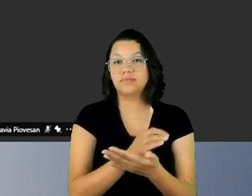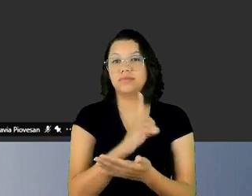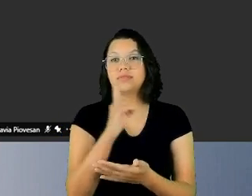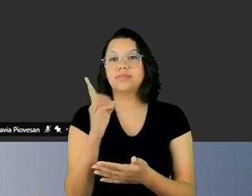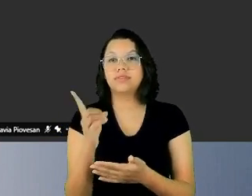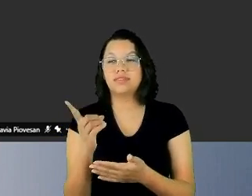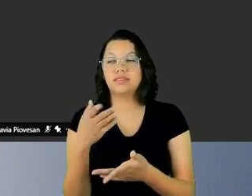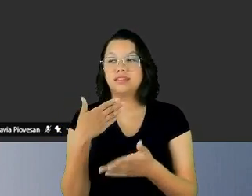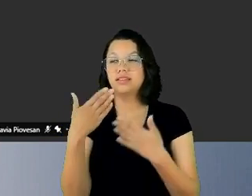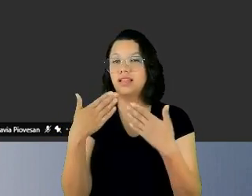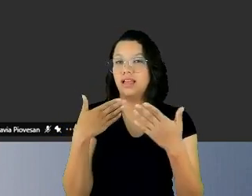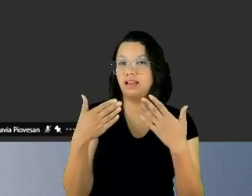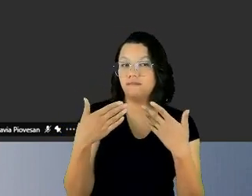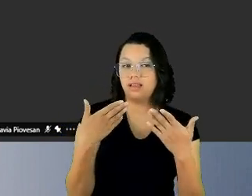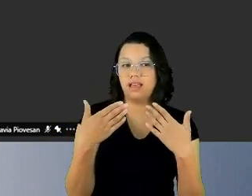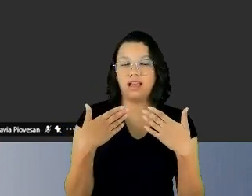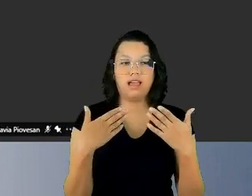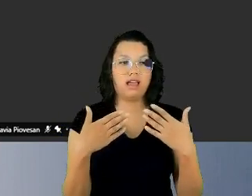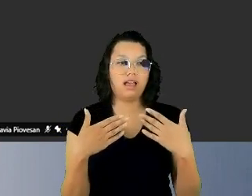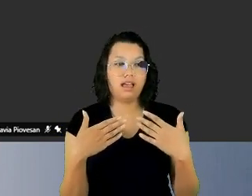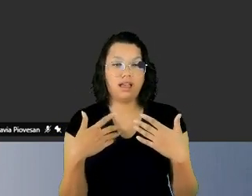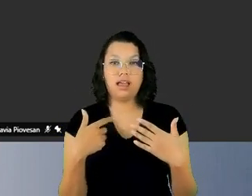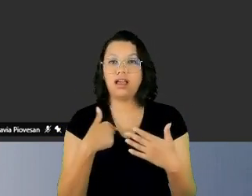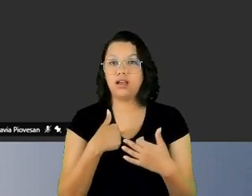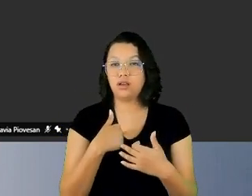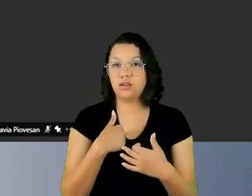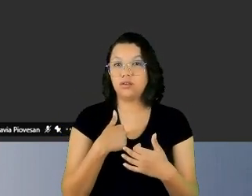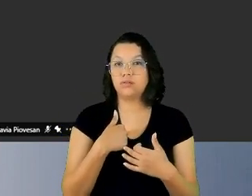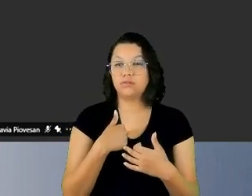estava assim muito